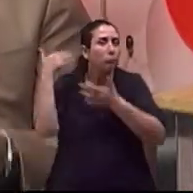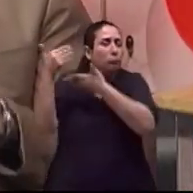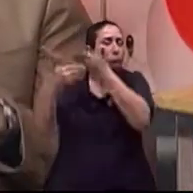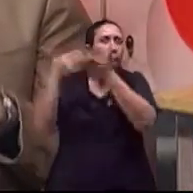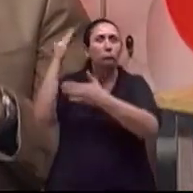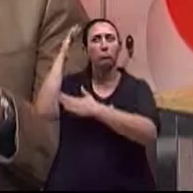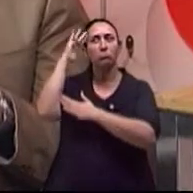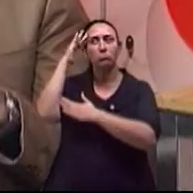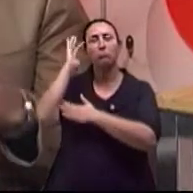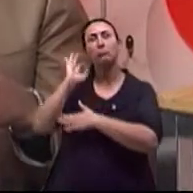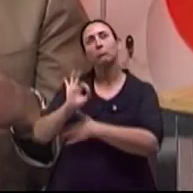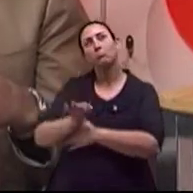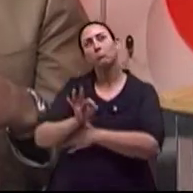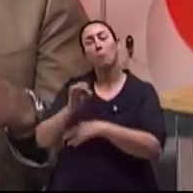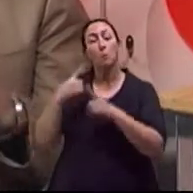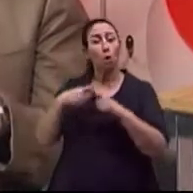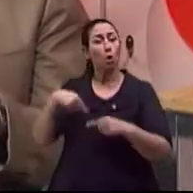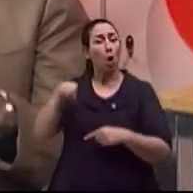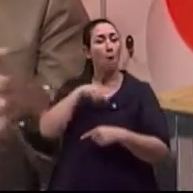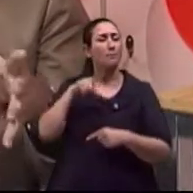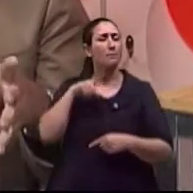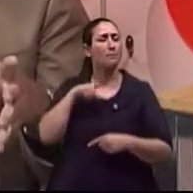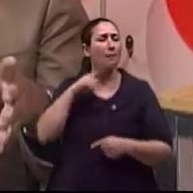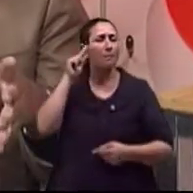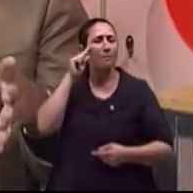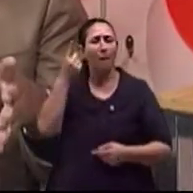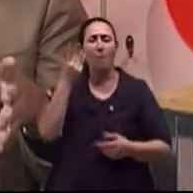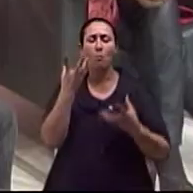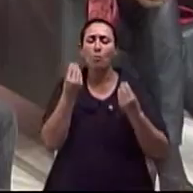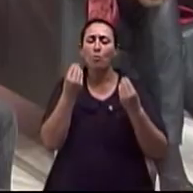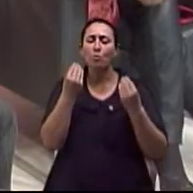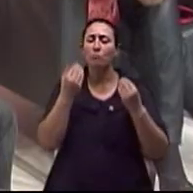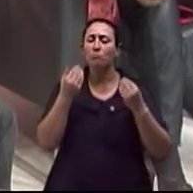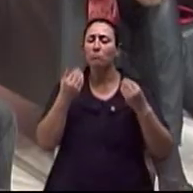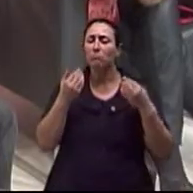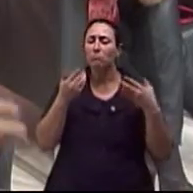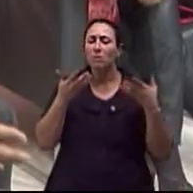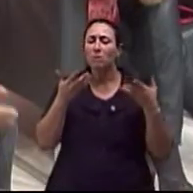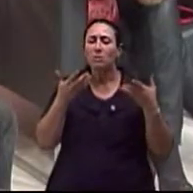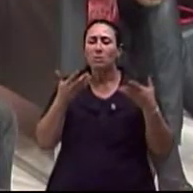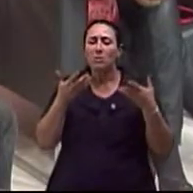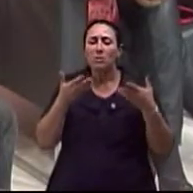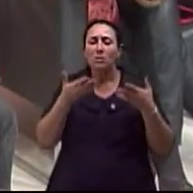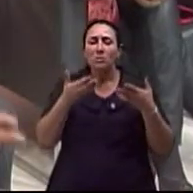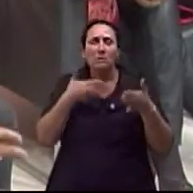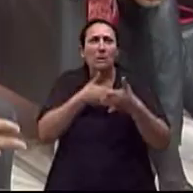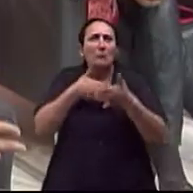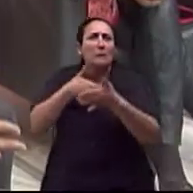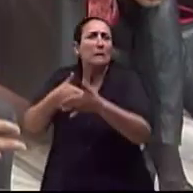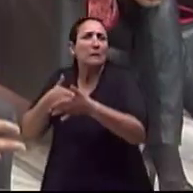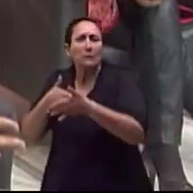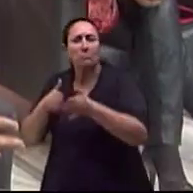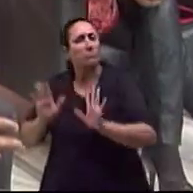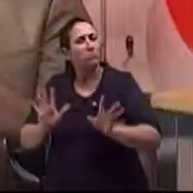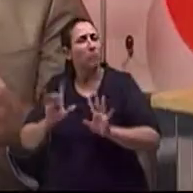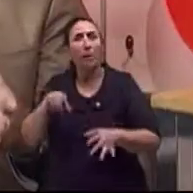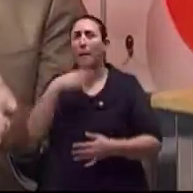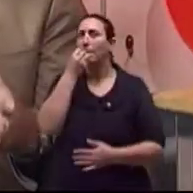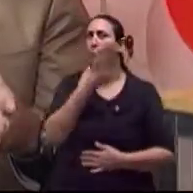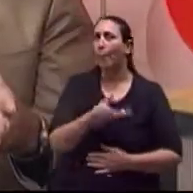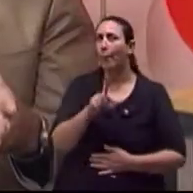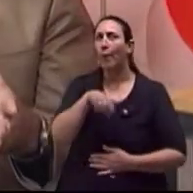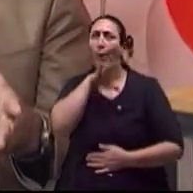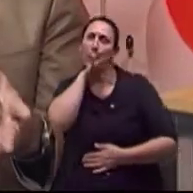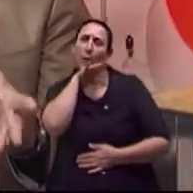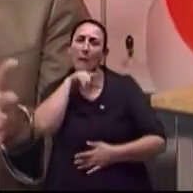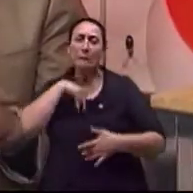nós temos uma ideia fragmentária Então, eu separo o ser humano Então, o que é bom, o que é ruim, de nós E, na verdade, quando eu